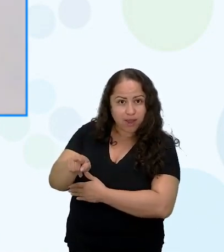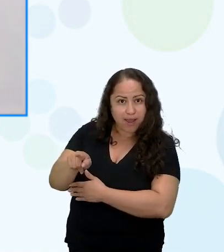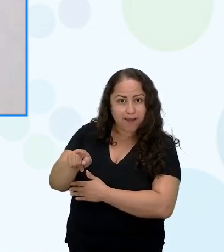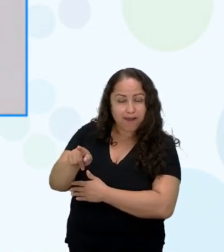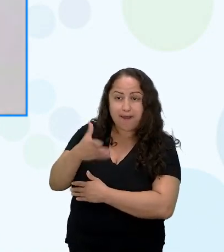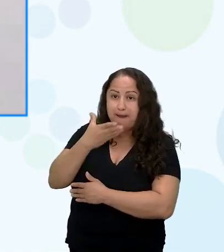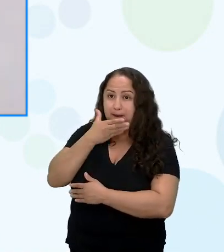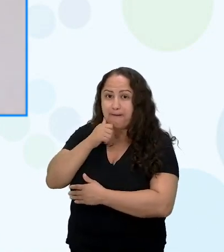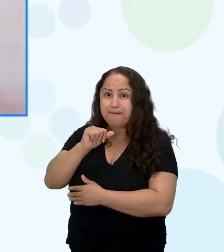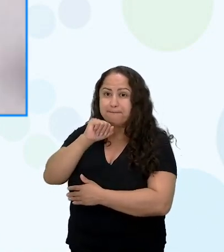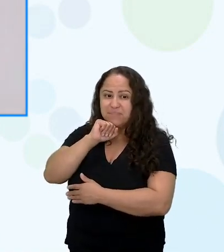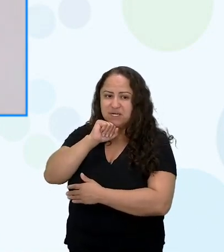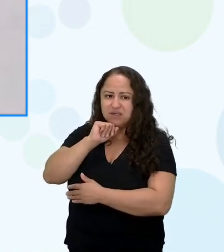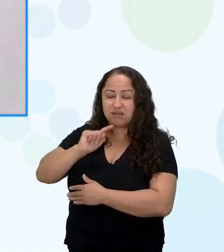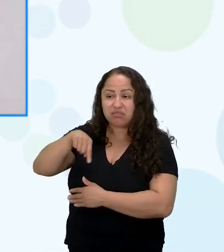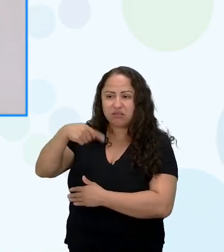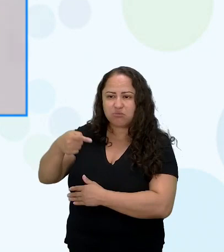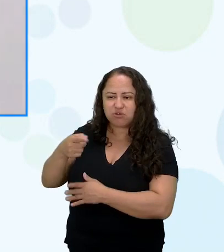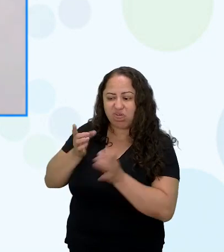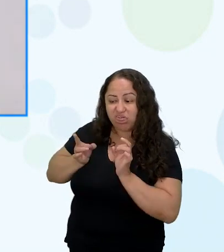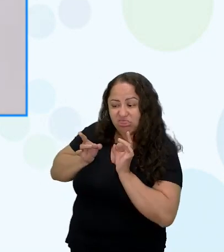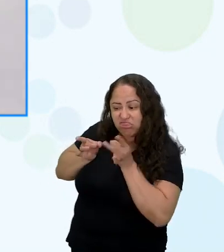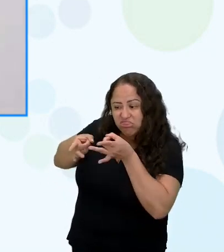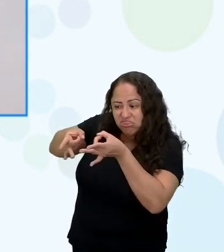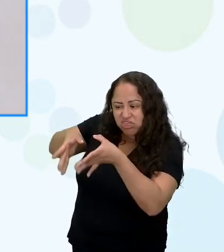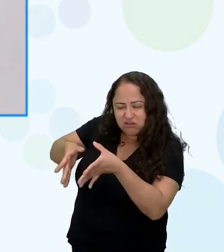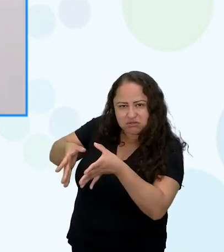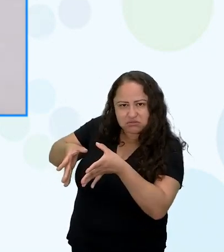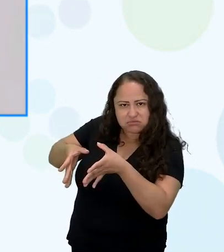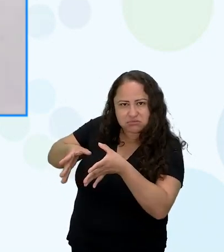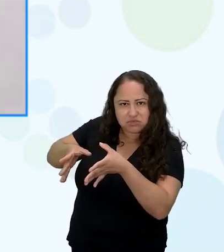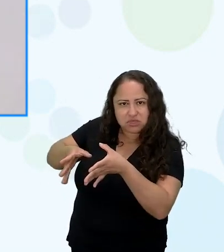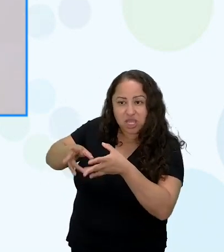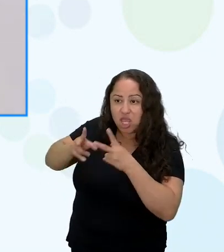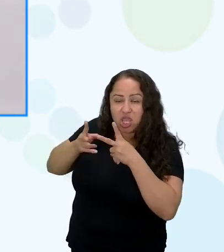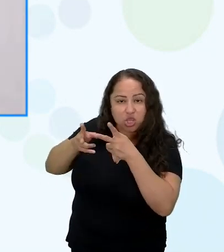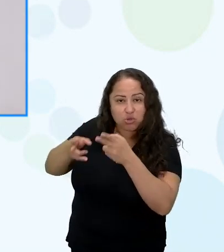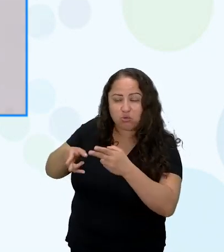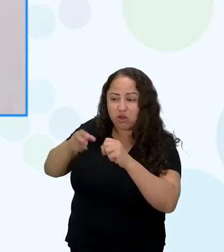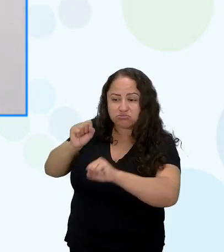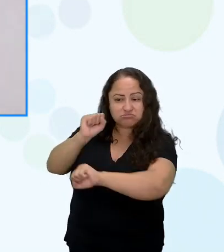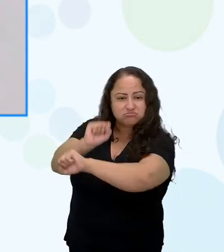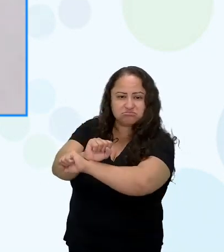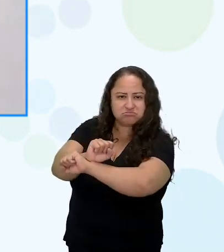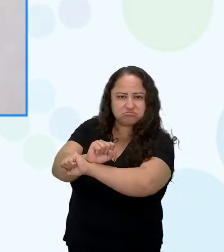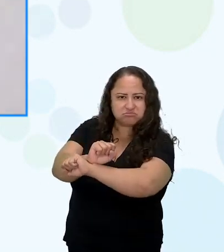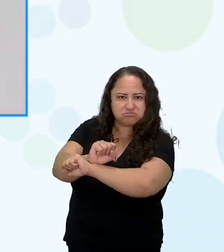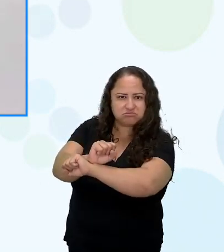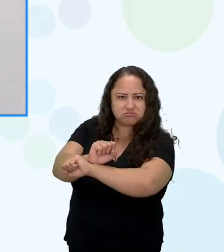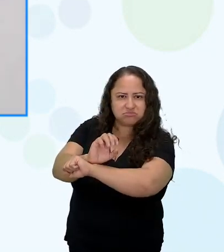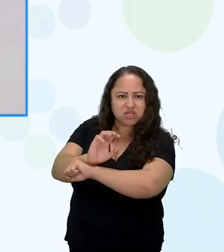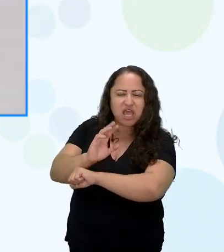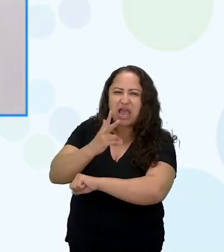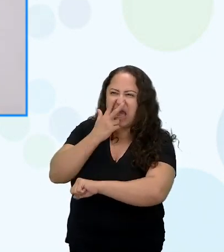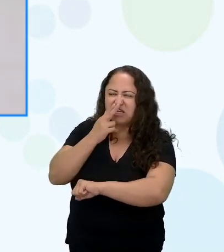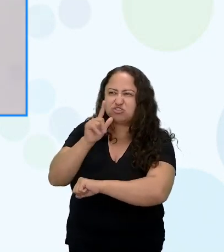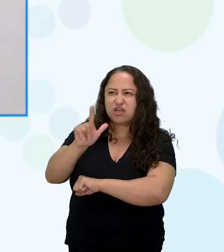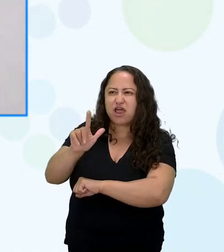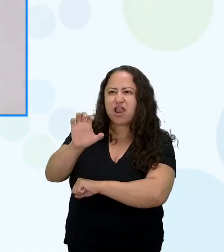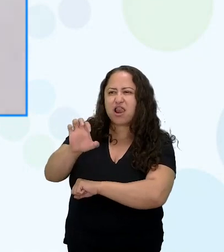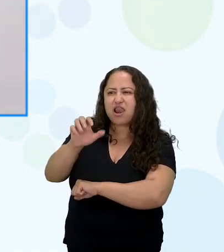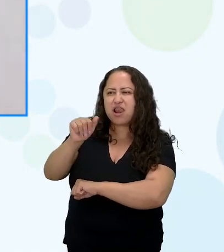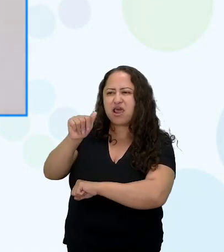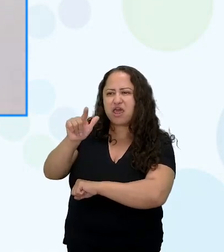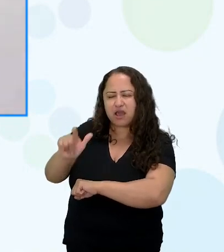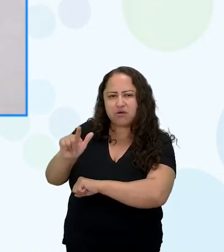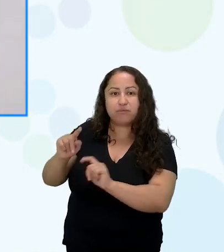jogou a mãe praticamente para um escravizado jogou né acho que é Yau o nome dele mas ela deu